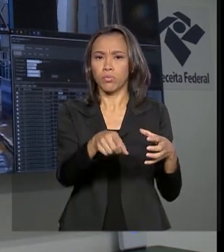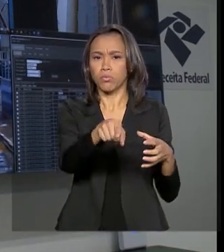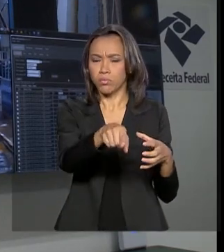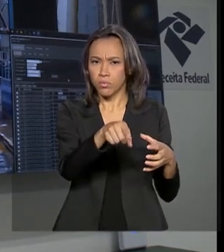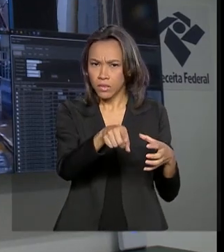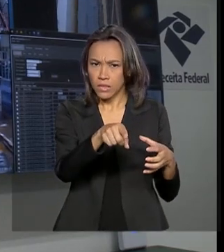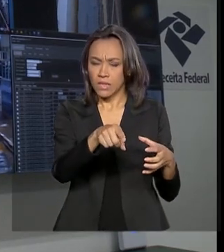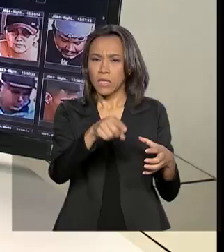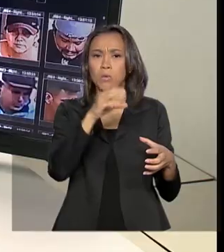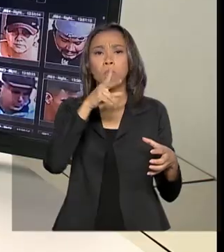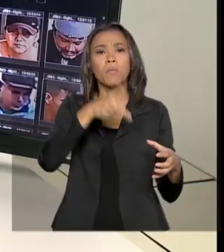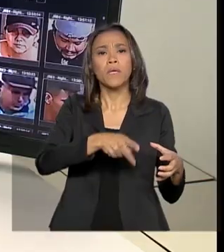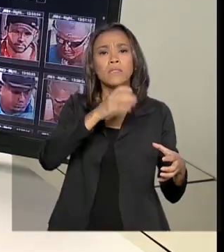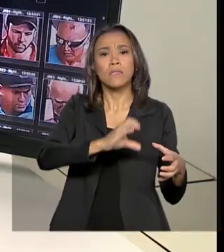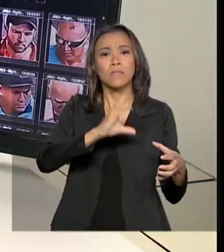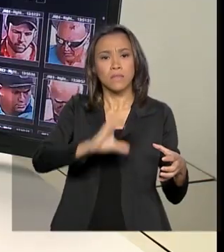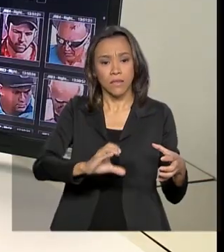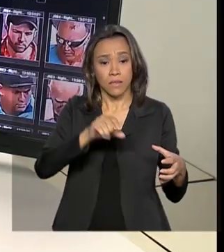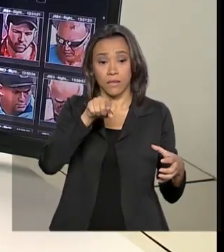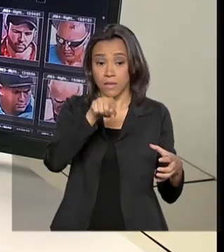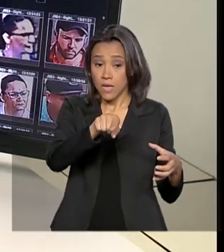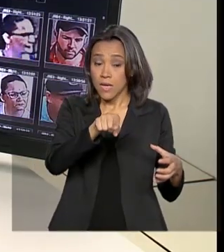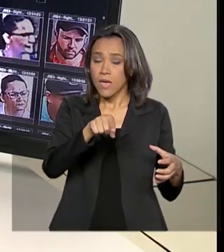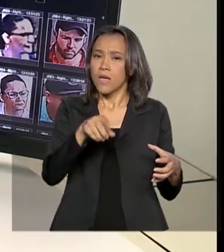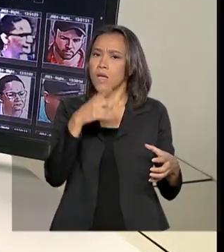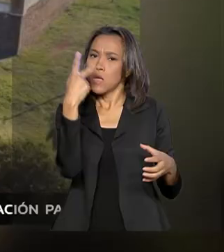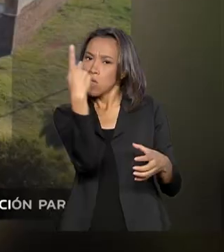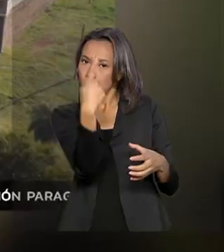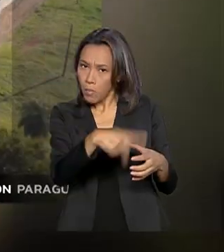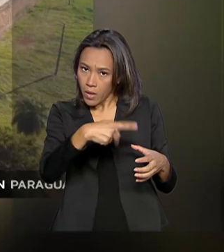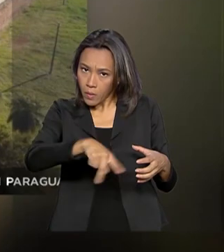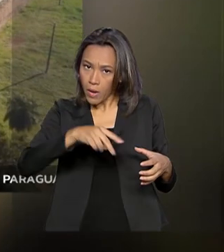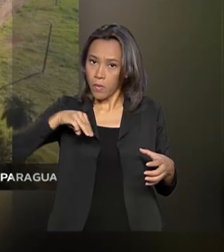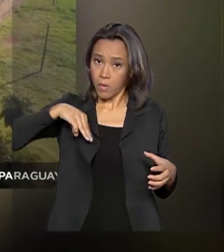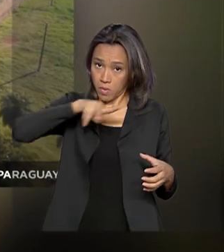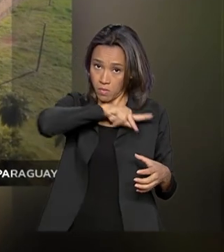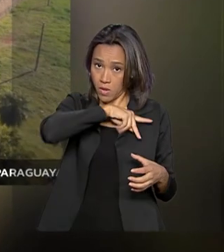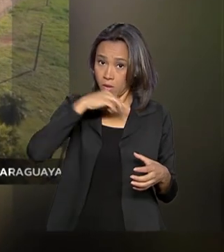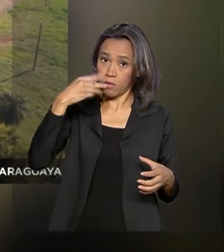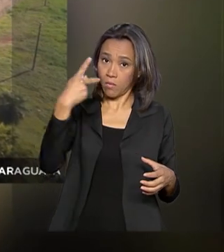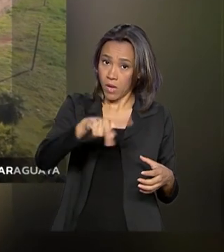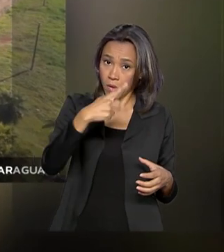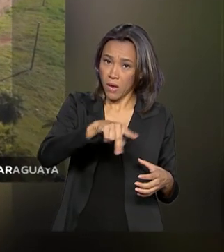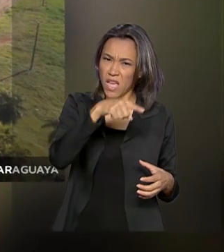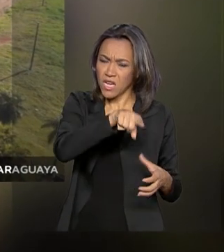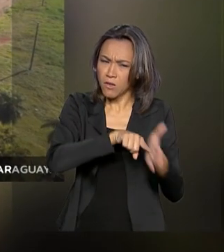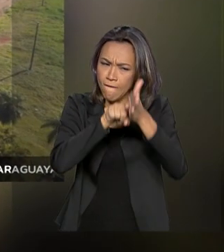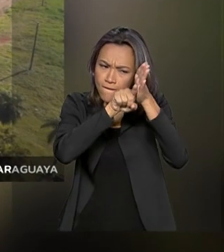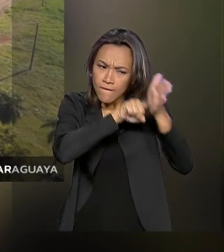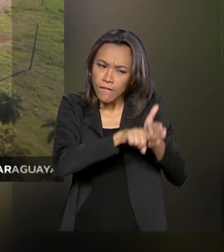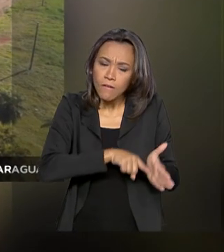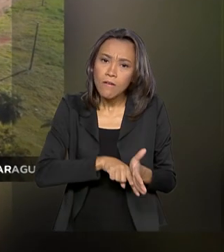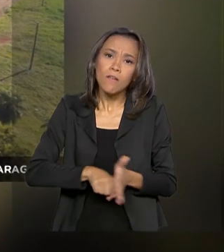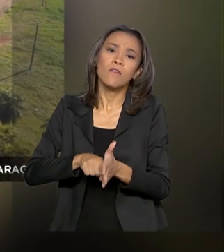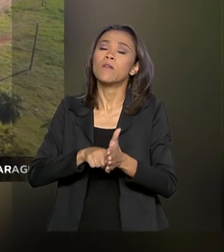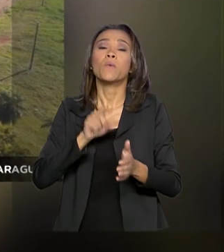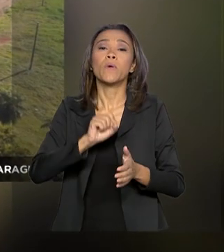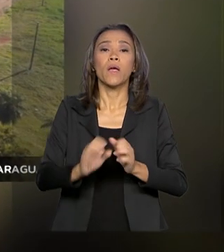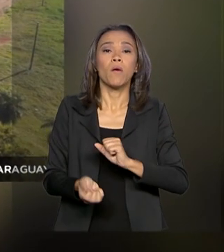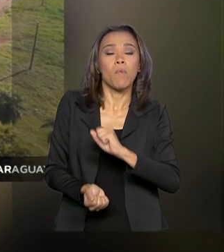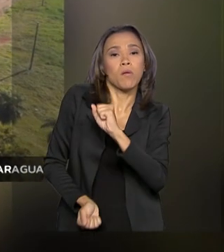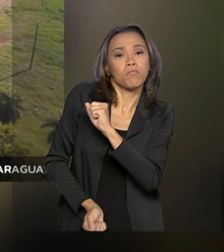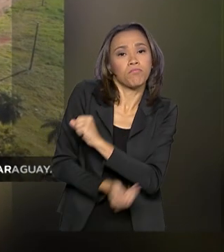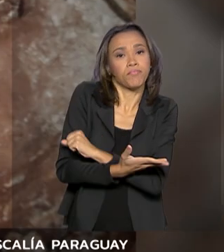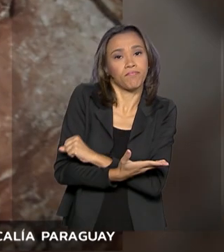da Capital, PCC. O Ministério Público do Paraguai investiga uma rede de corrupção dentro do presídio de Pedro